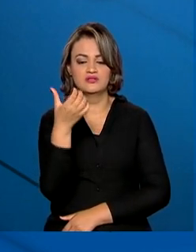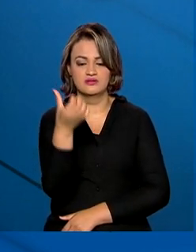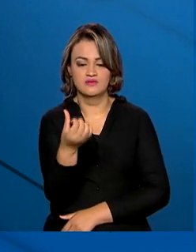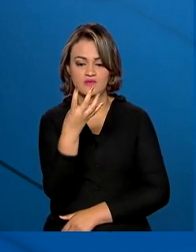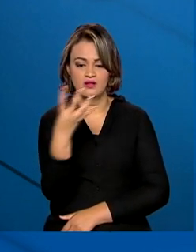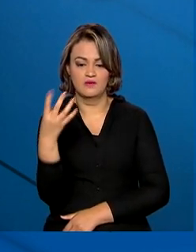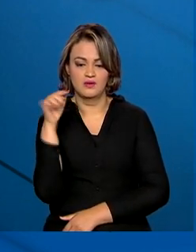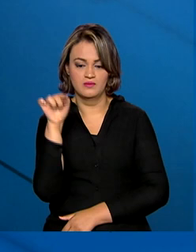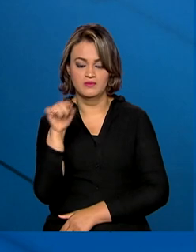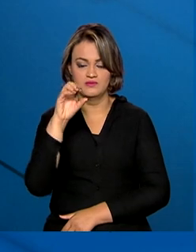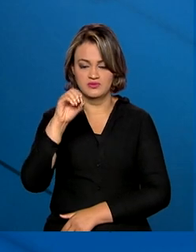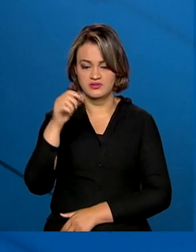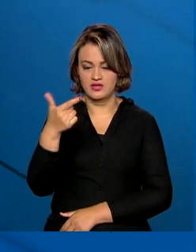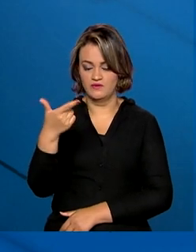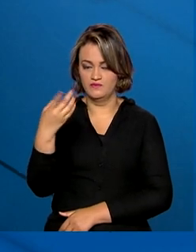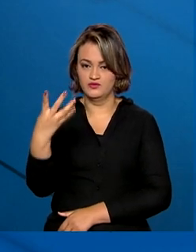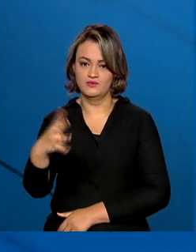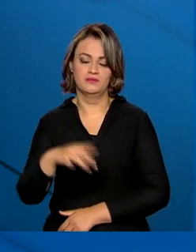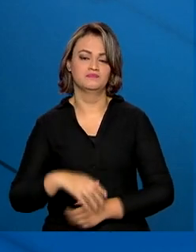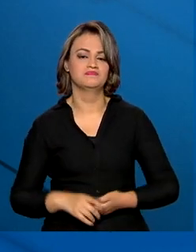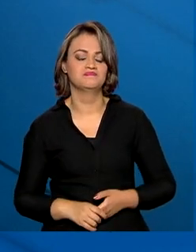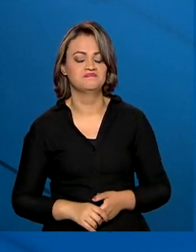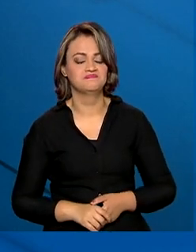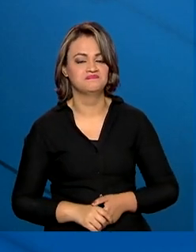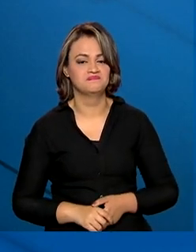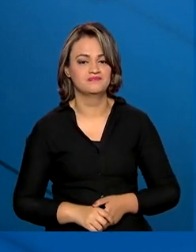644 mil e 24 pessoas.